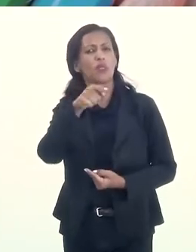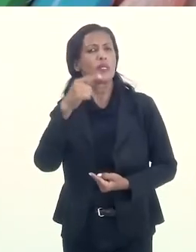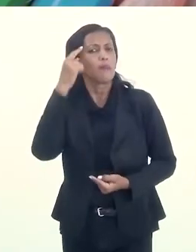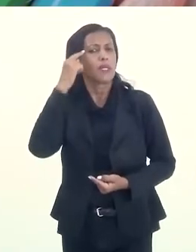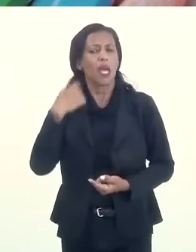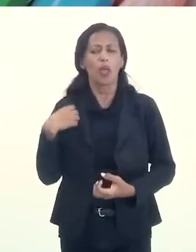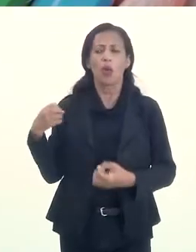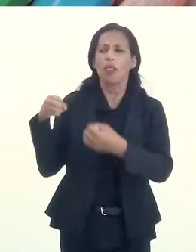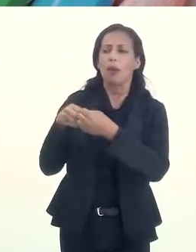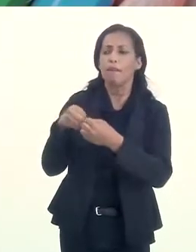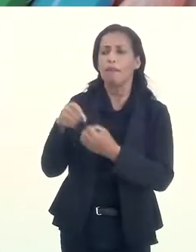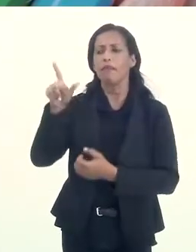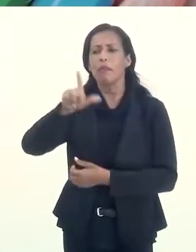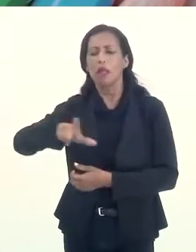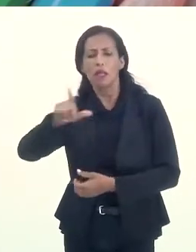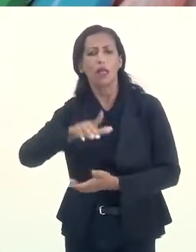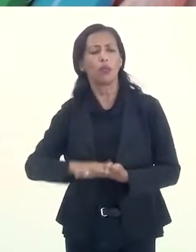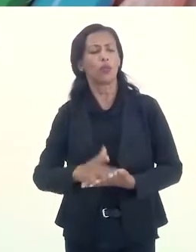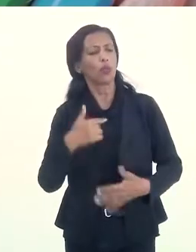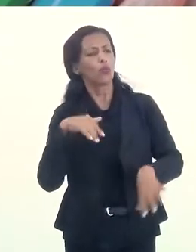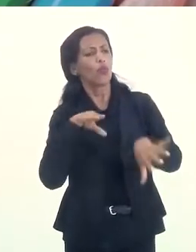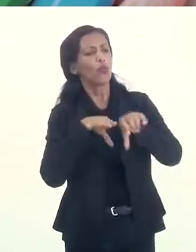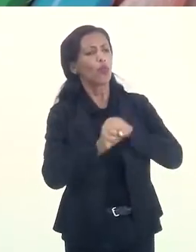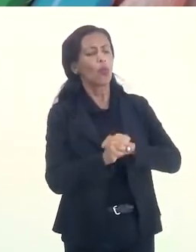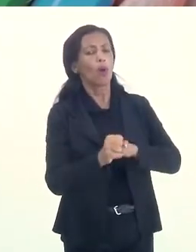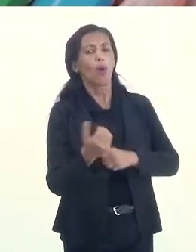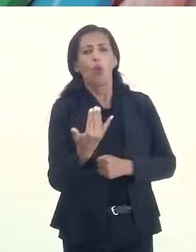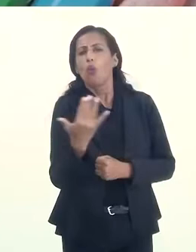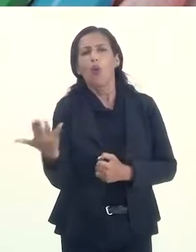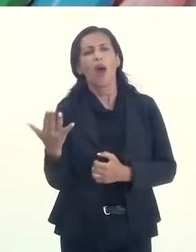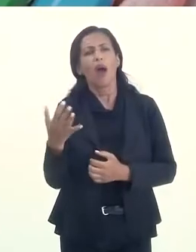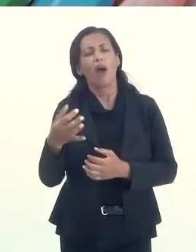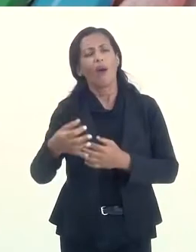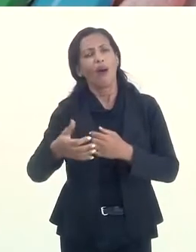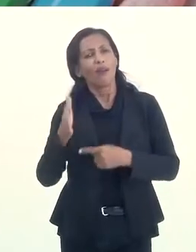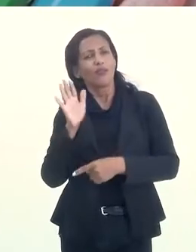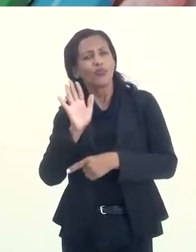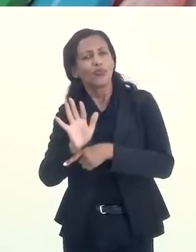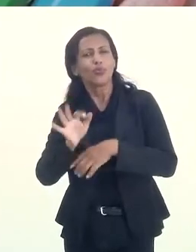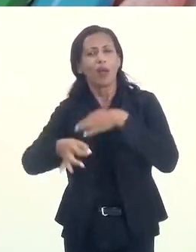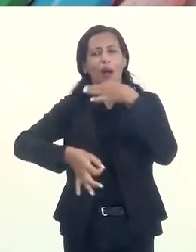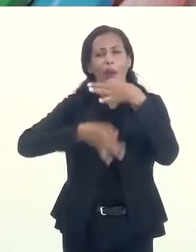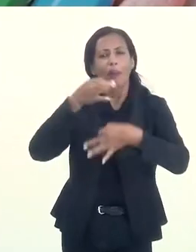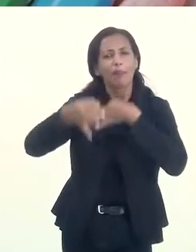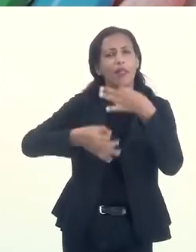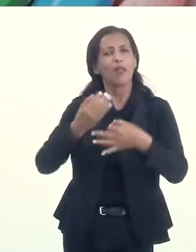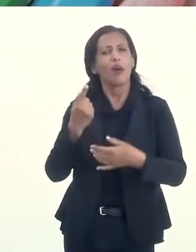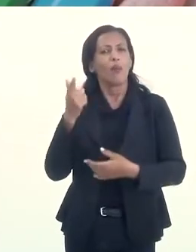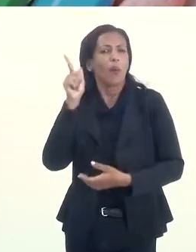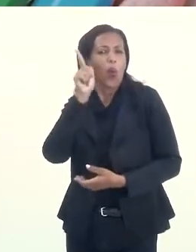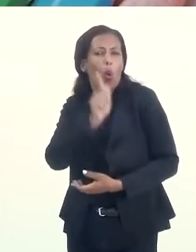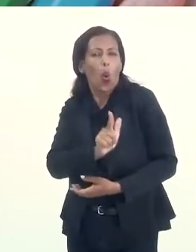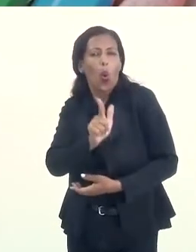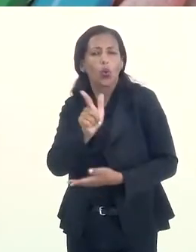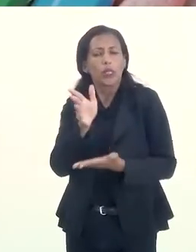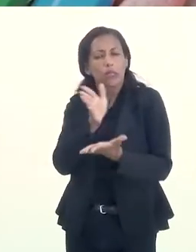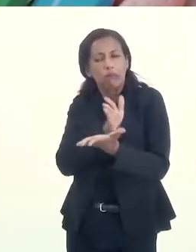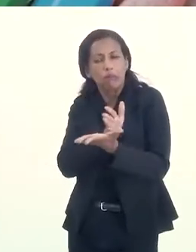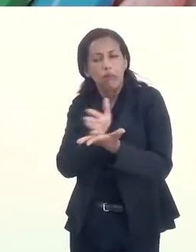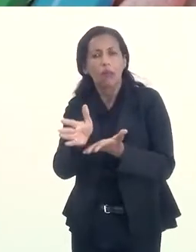exatamente como você? Falam, ah, eu quero estar perto da literatura, tá? Então, magistério. Mas, quais as dicas você daria para essa pessoa conseguir